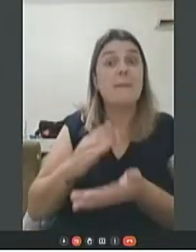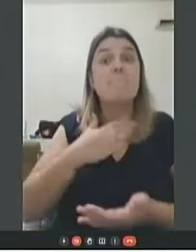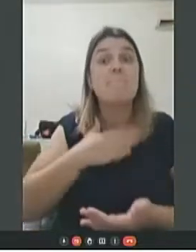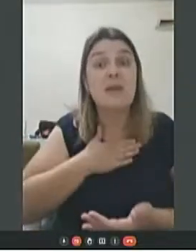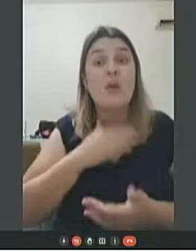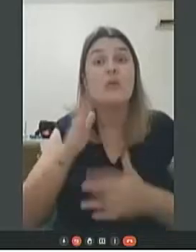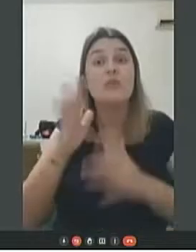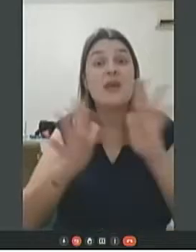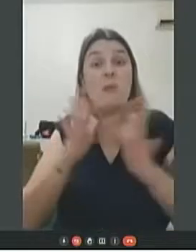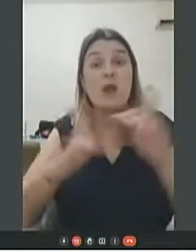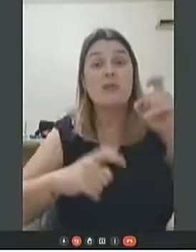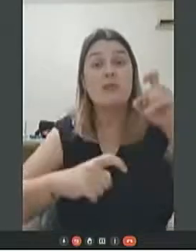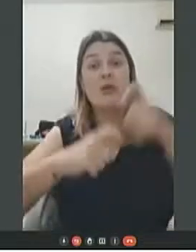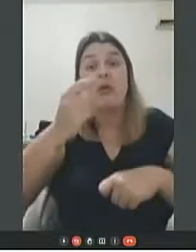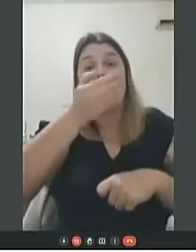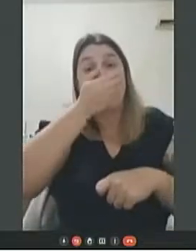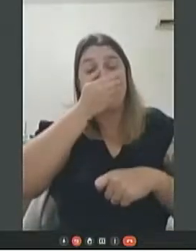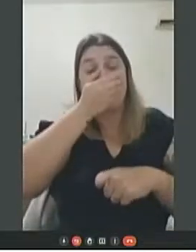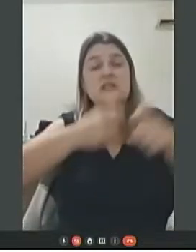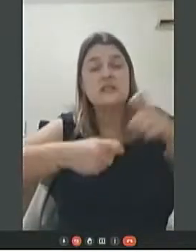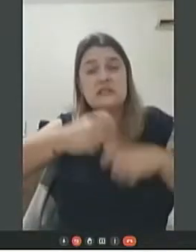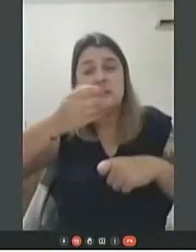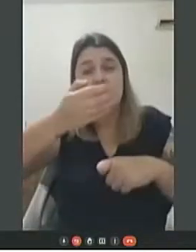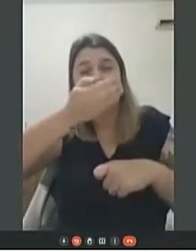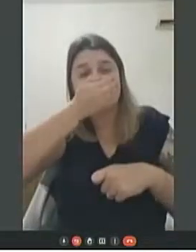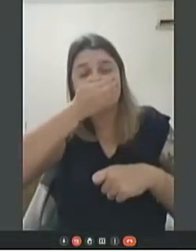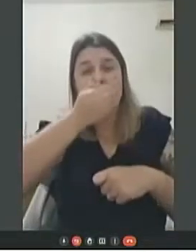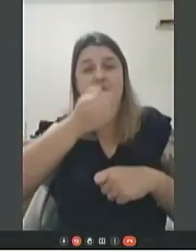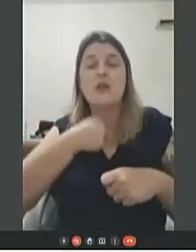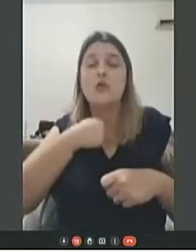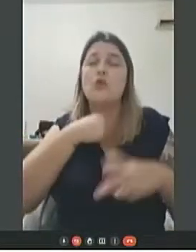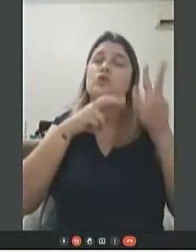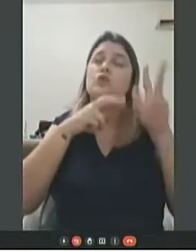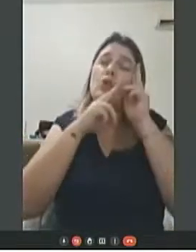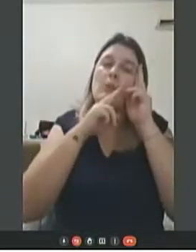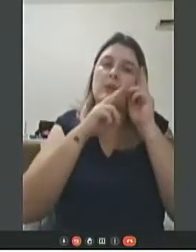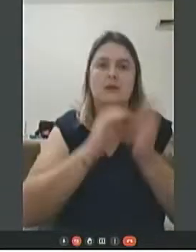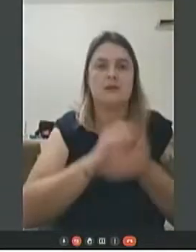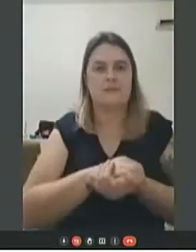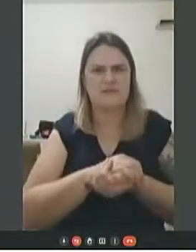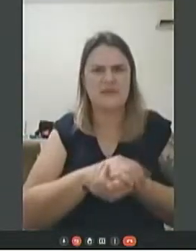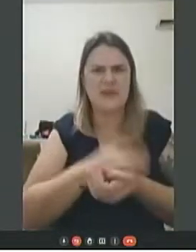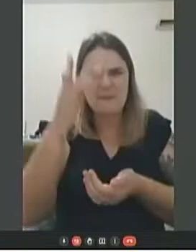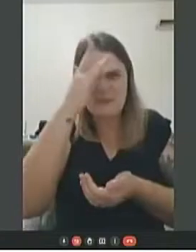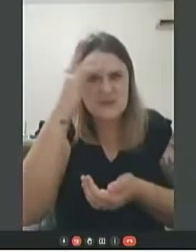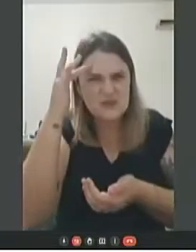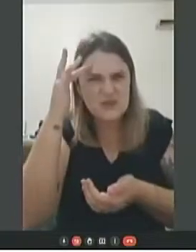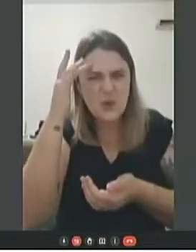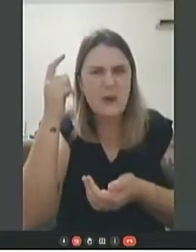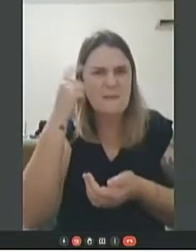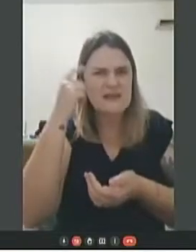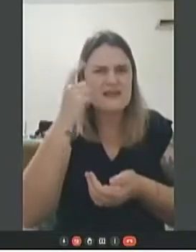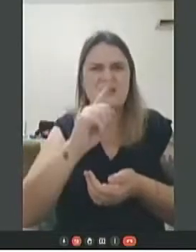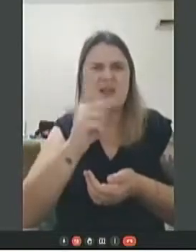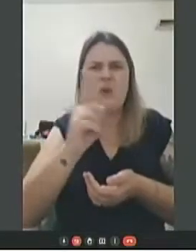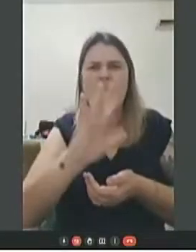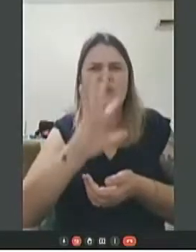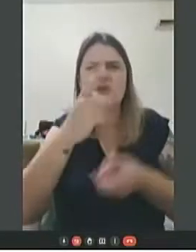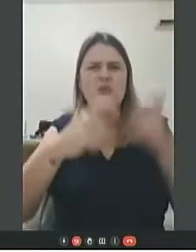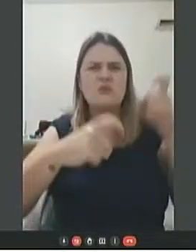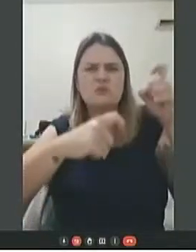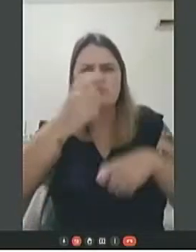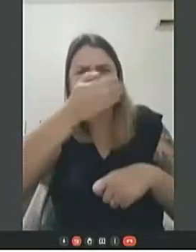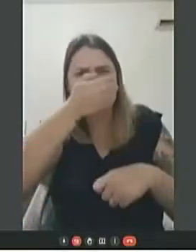ano enquanto eu dormia. Quero fazer um parêntese aqui, porque muita gente acha que não existe estupro dentro de casamento e namoro. E